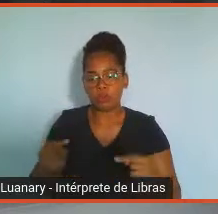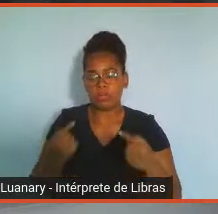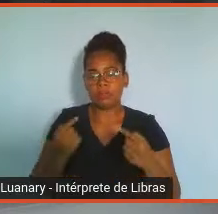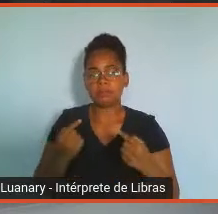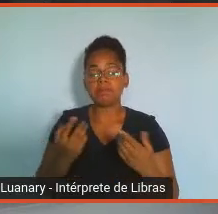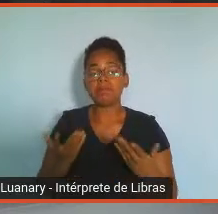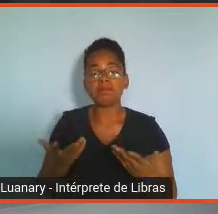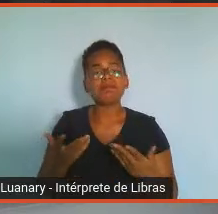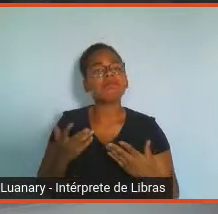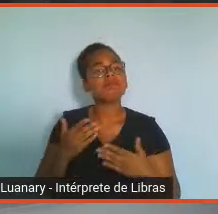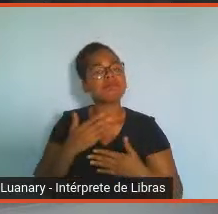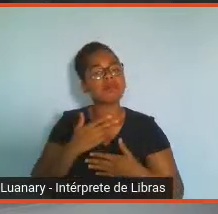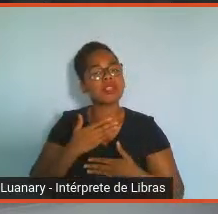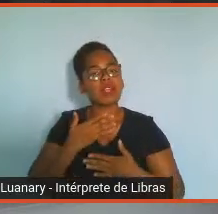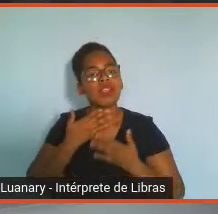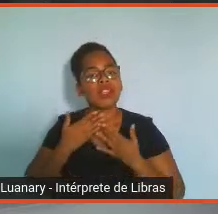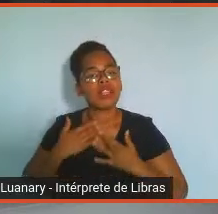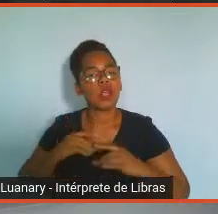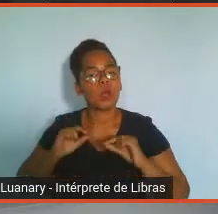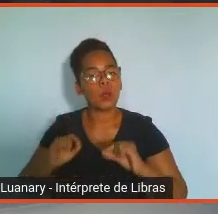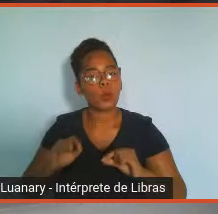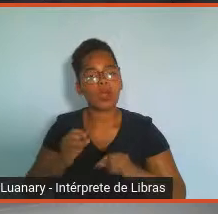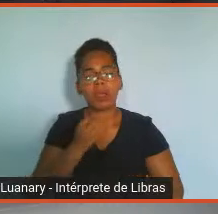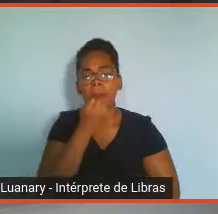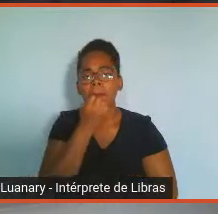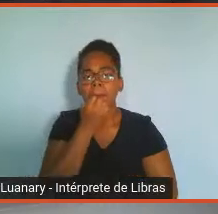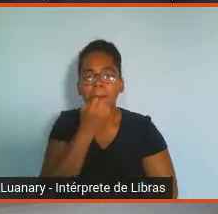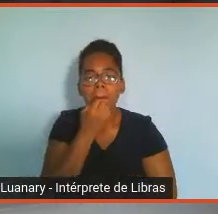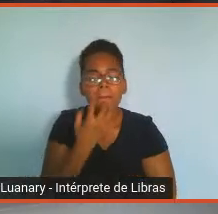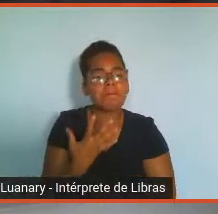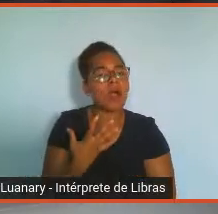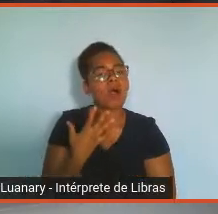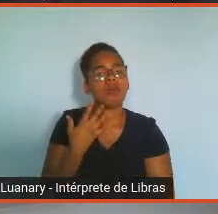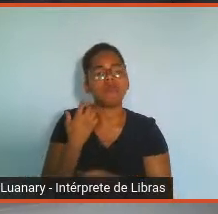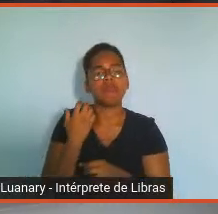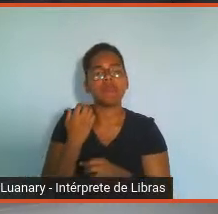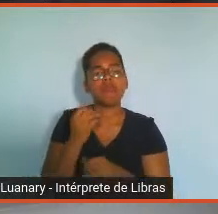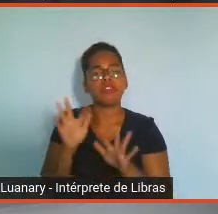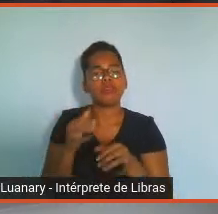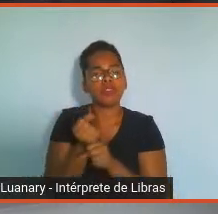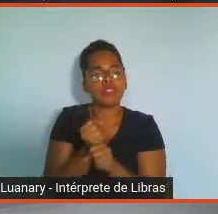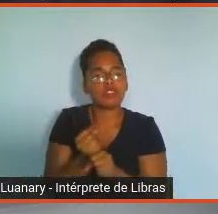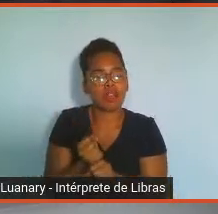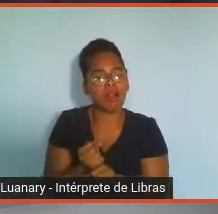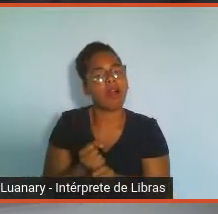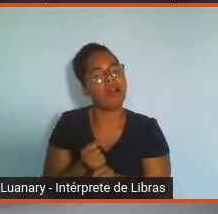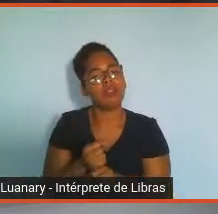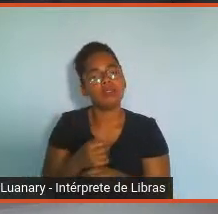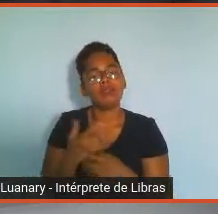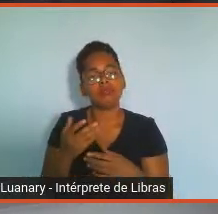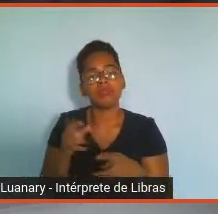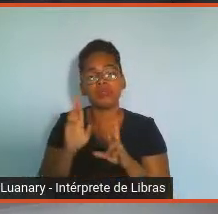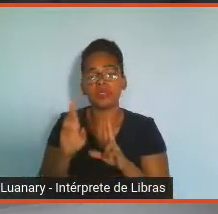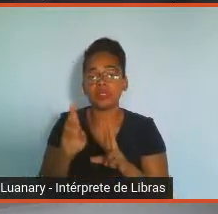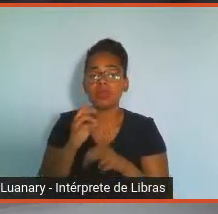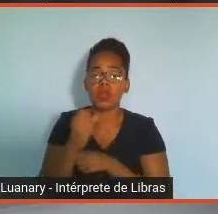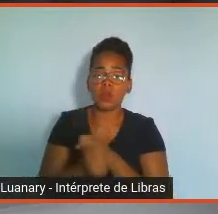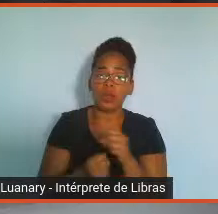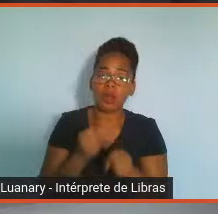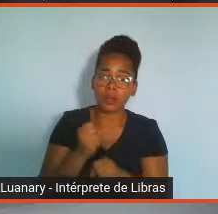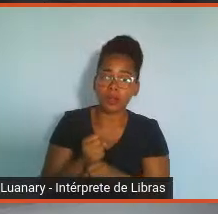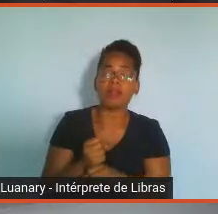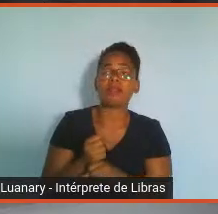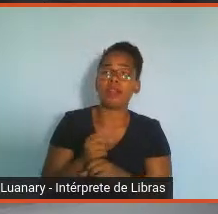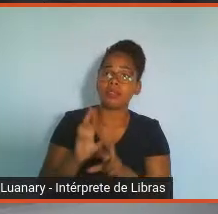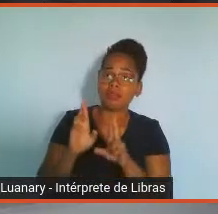a todos vocês um bom fim de ano e que o ano que vem nós possamos ter um confé e esperança. Até logo.